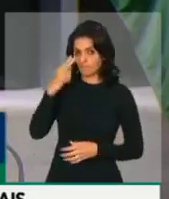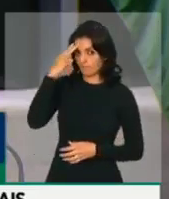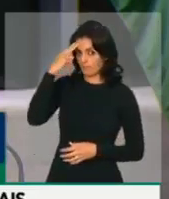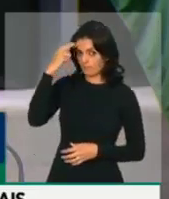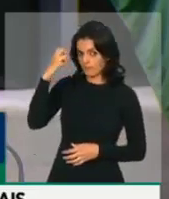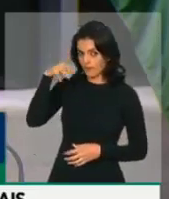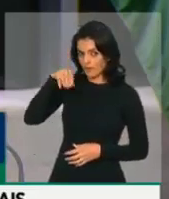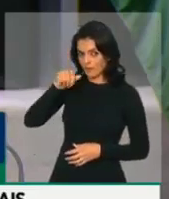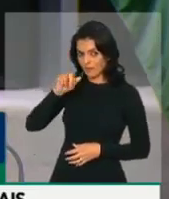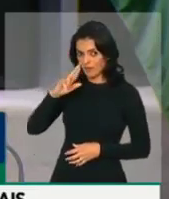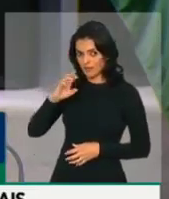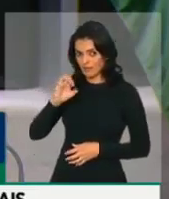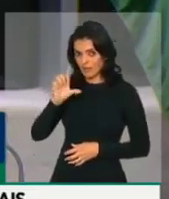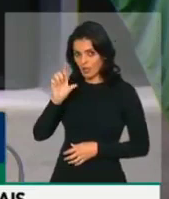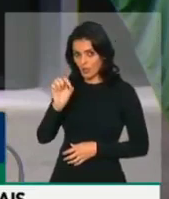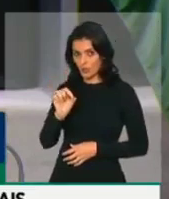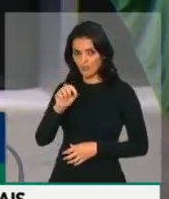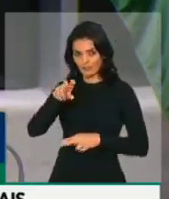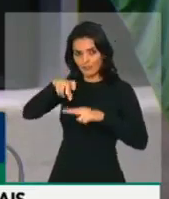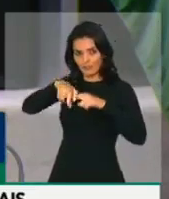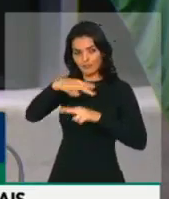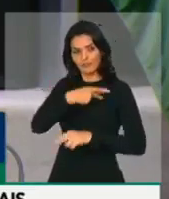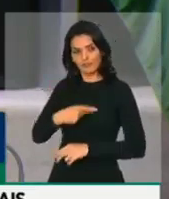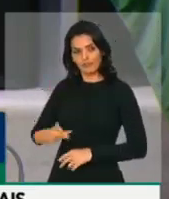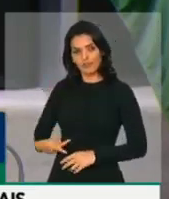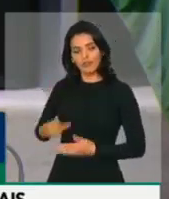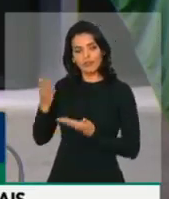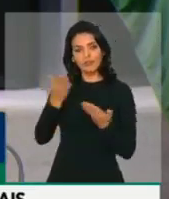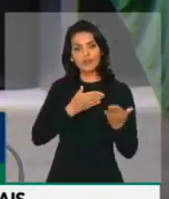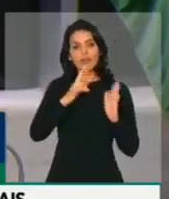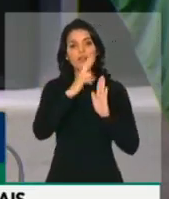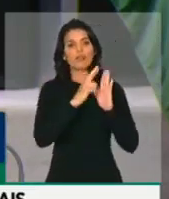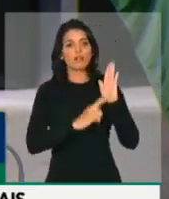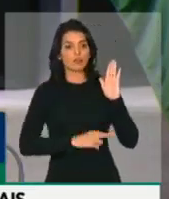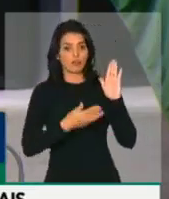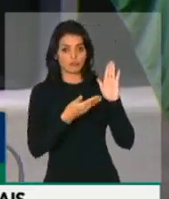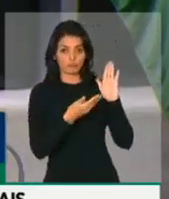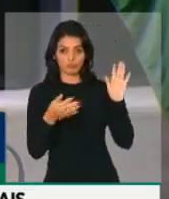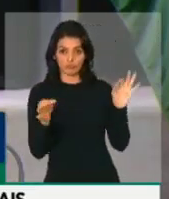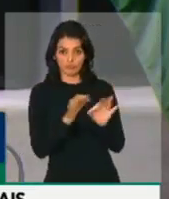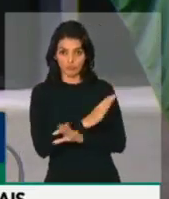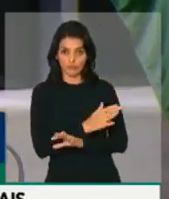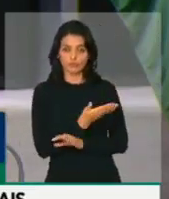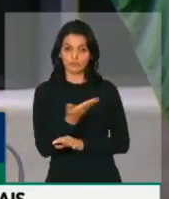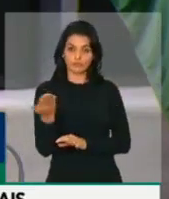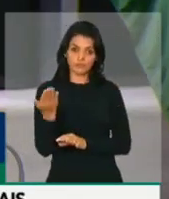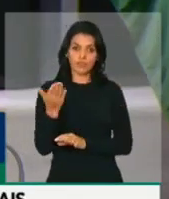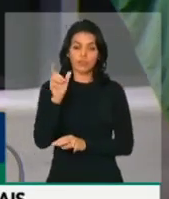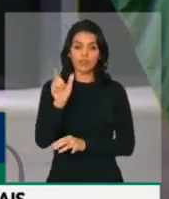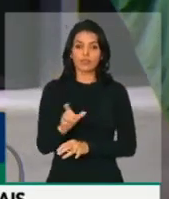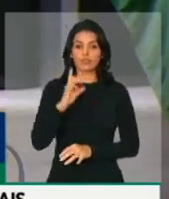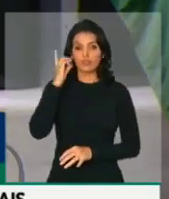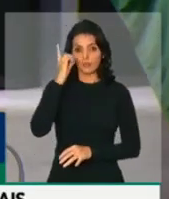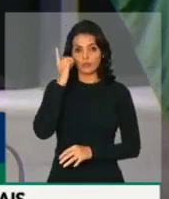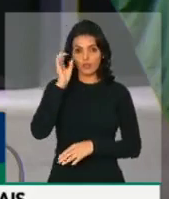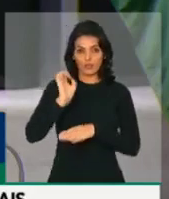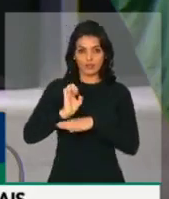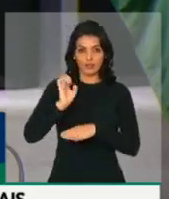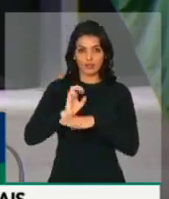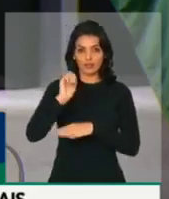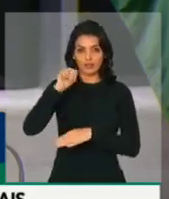trazer aqui um relatório que ficou pronto, a gente está recebendo aqui a visita do deputado estadual André Correia, do Rio de Janeiro,